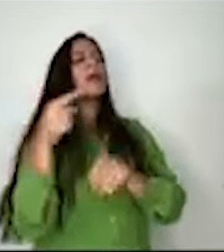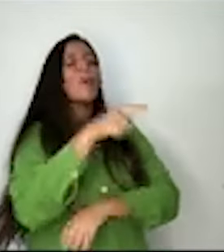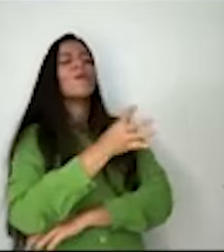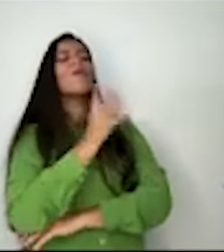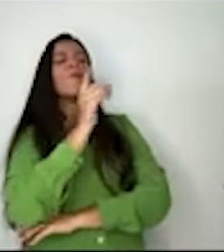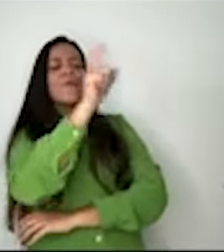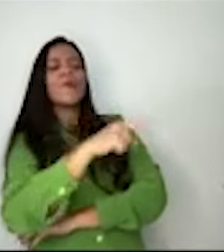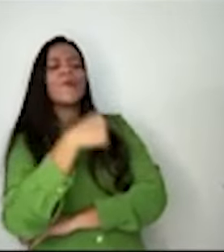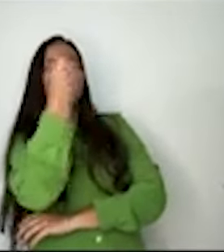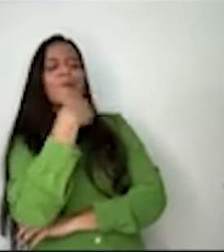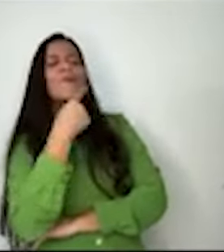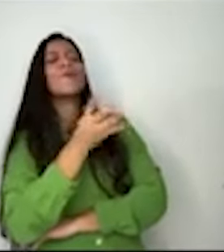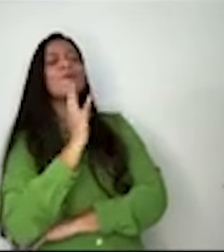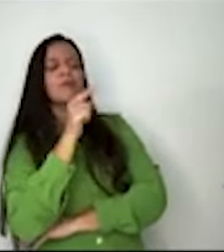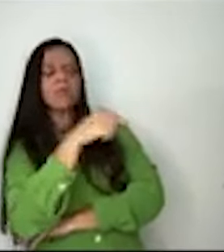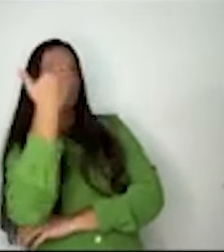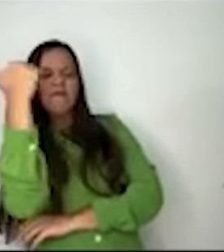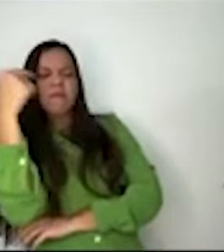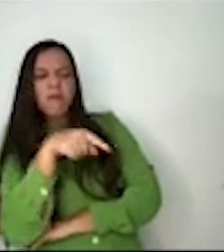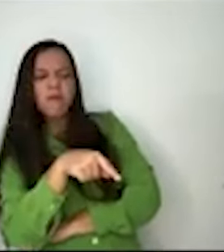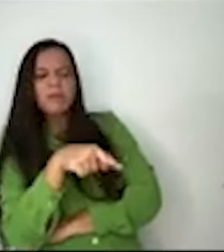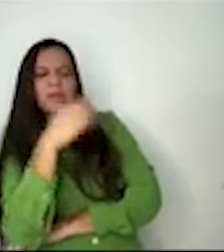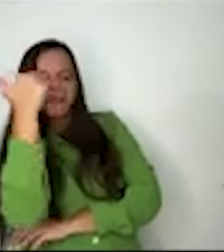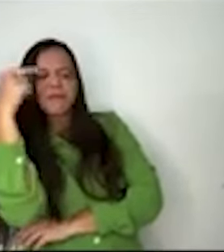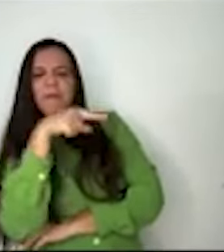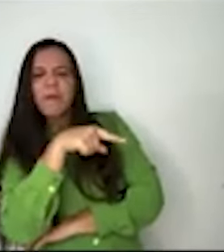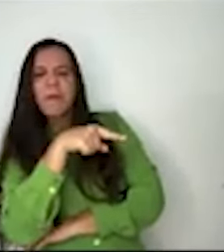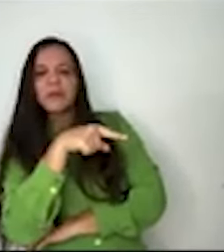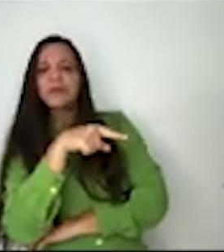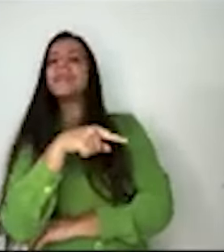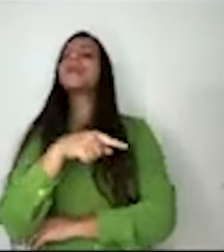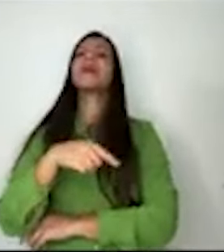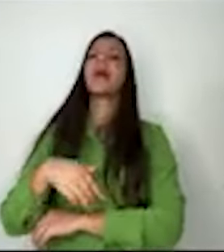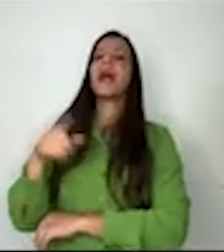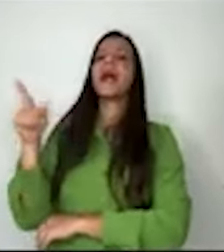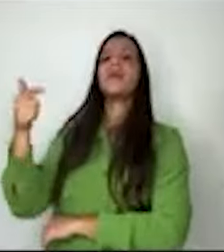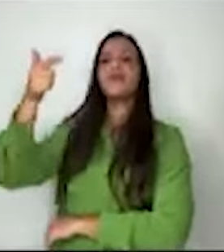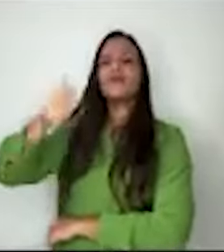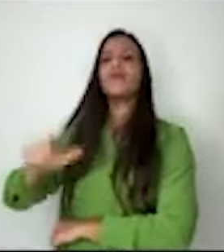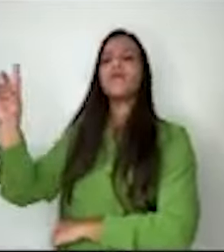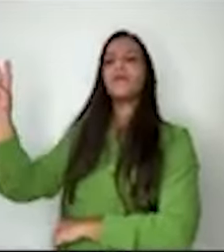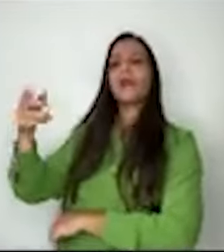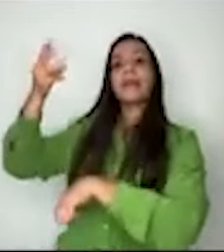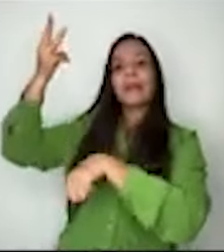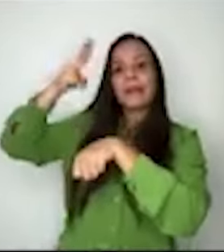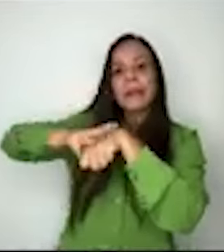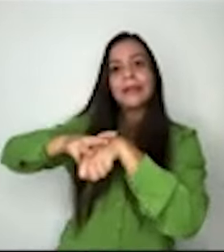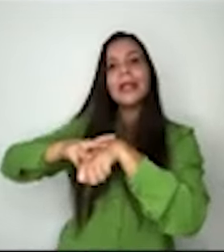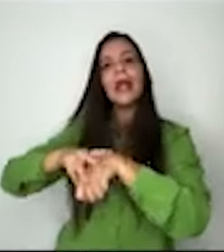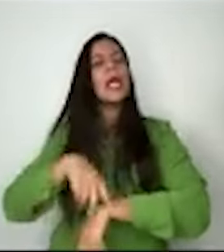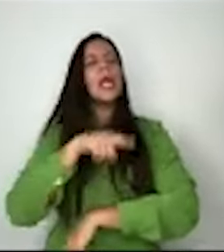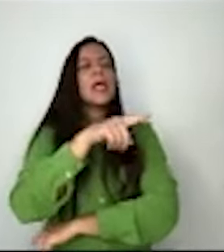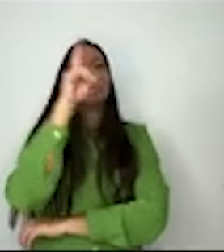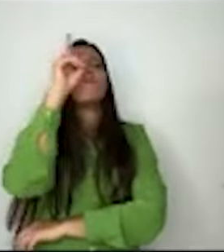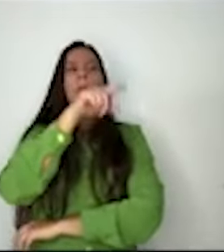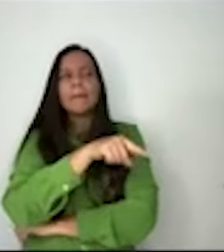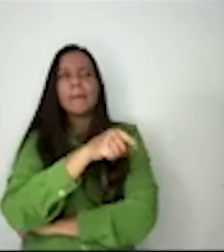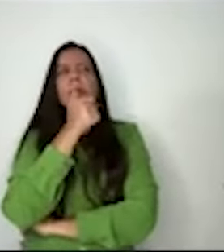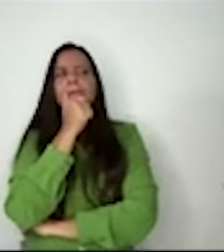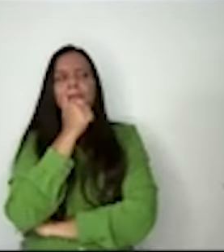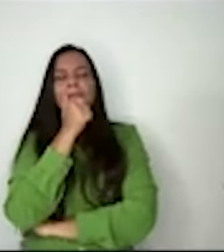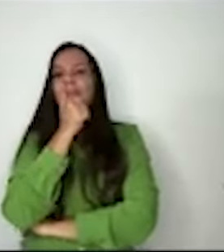falou assim, o senhor é famoso, não é? E de novo ele voltou uma terceira vez e falou assim, eu vou lembrar quem o senhor é. Não lembrou.